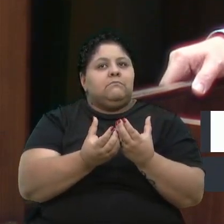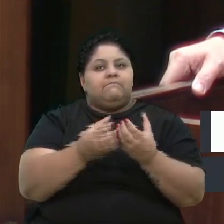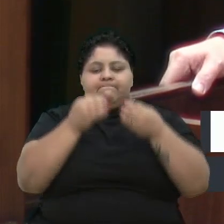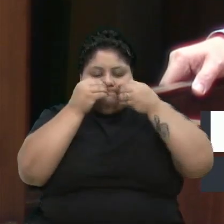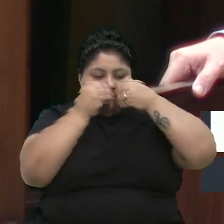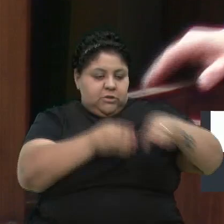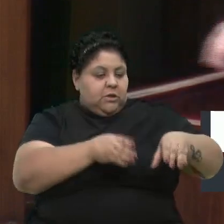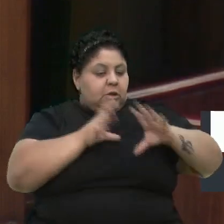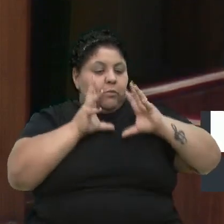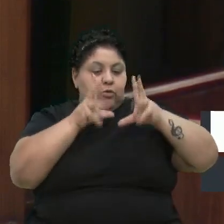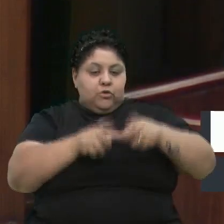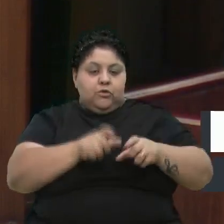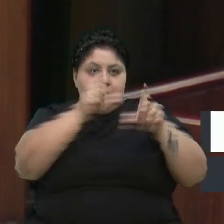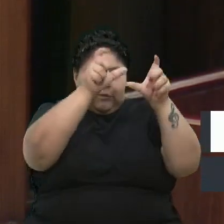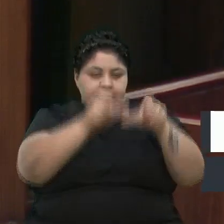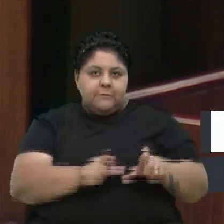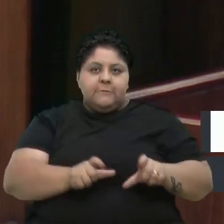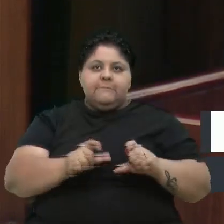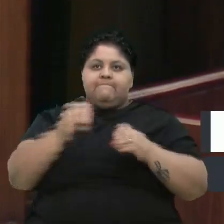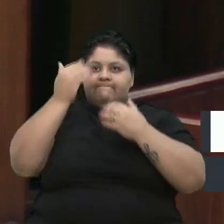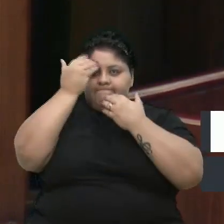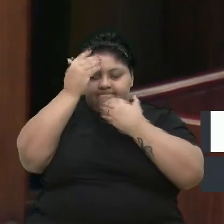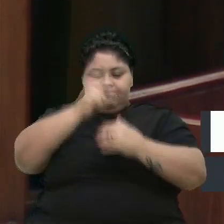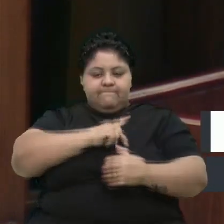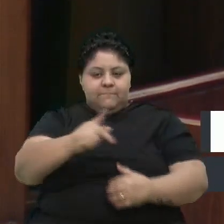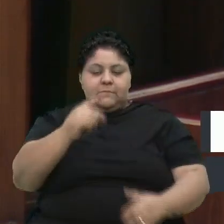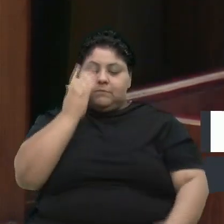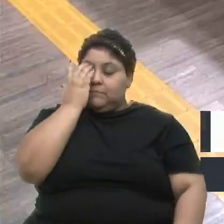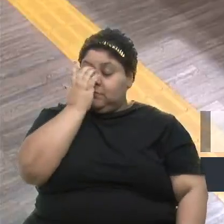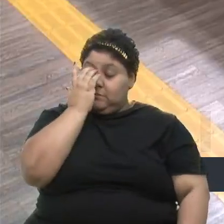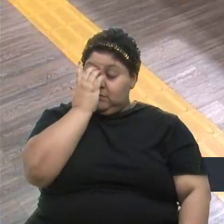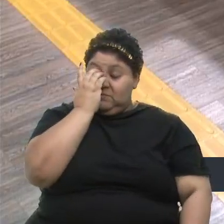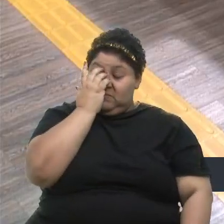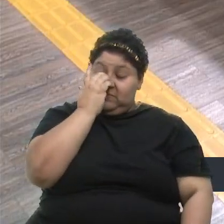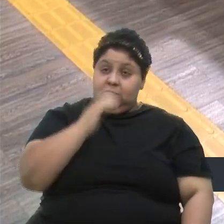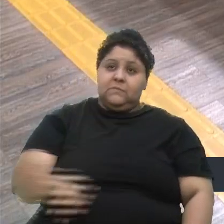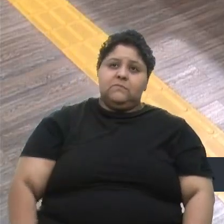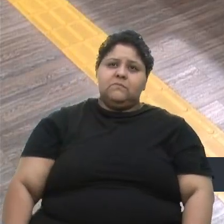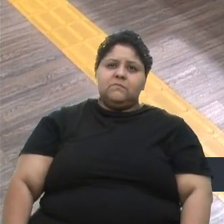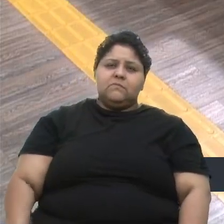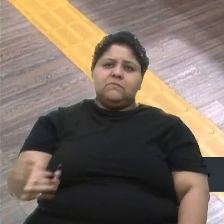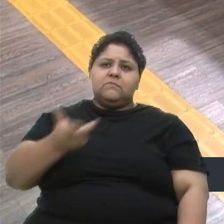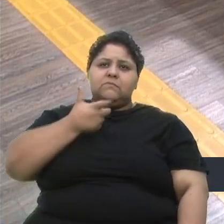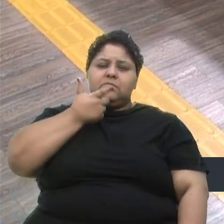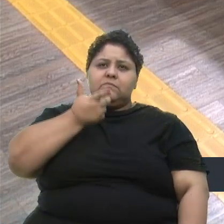moradores daquela região. Então, muito obrigado, presidente. Era isso. Obrigado. Em declaração, Dorida, bancada do Novo. Obrigado.